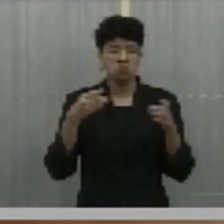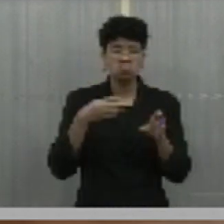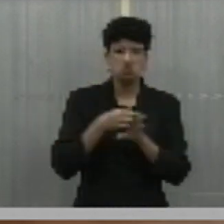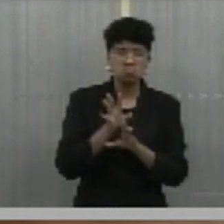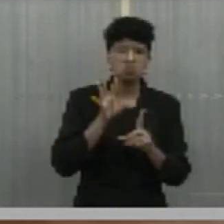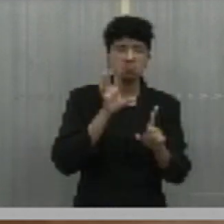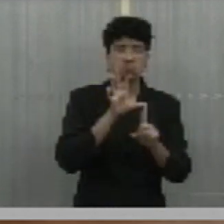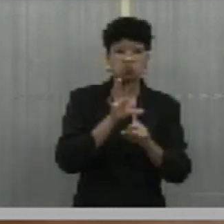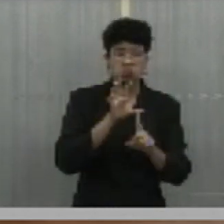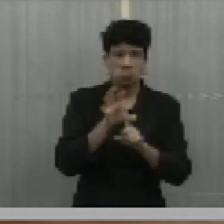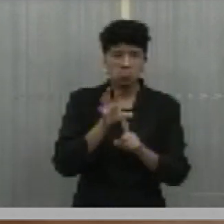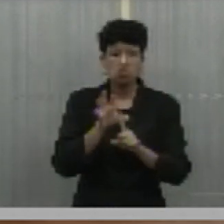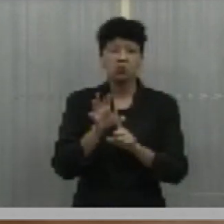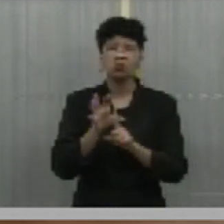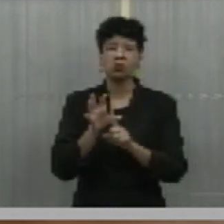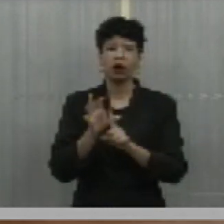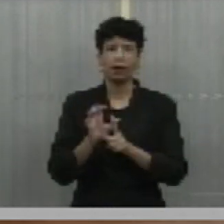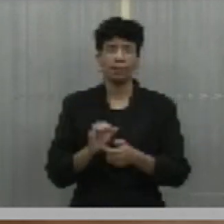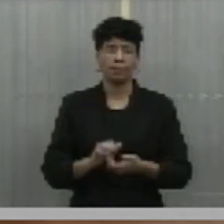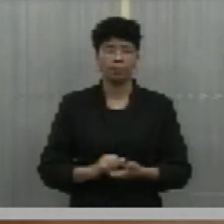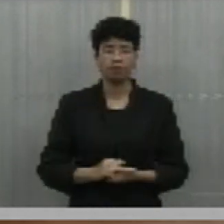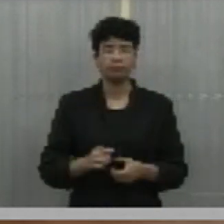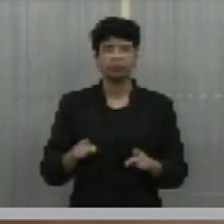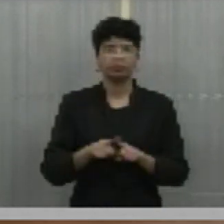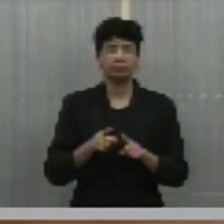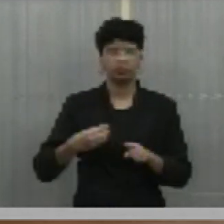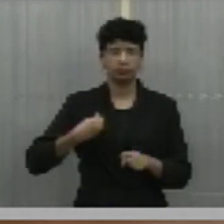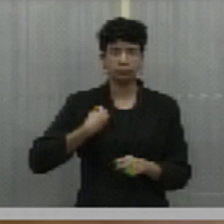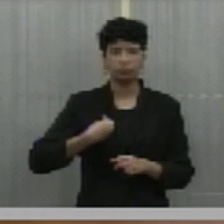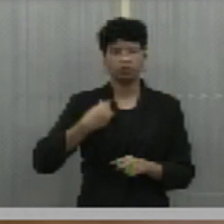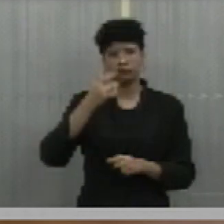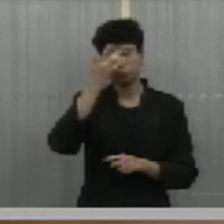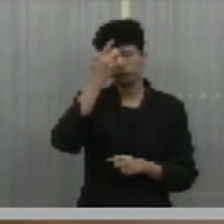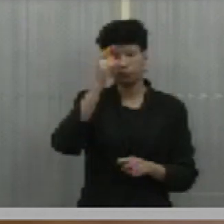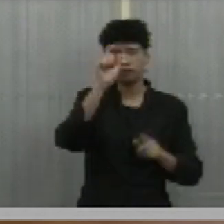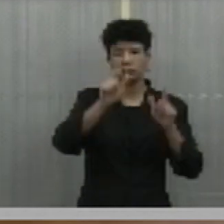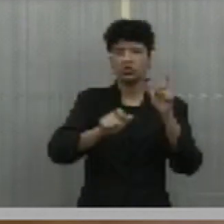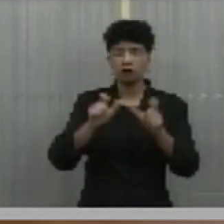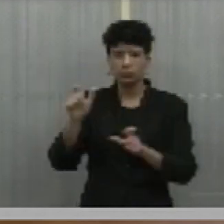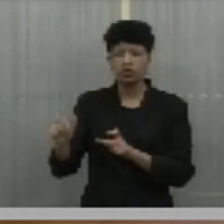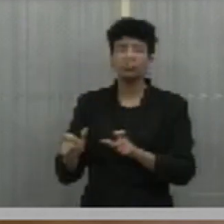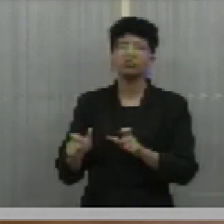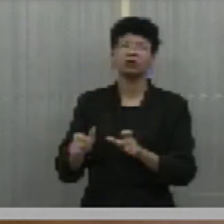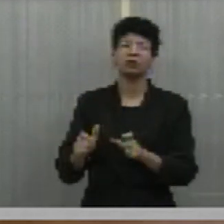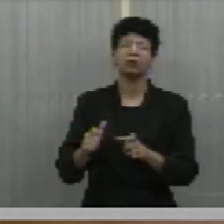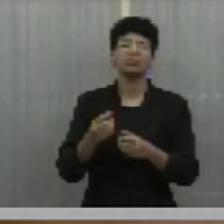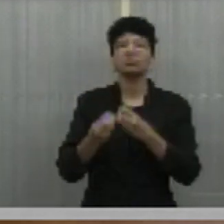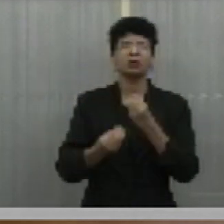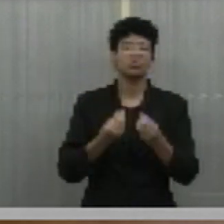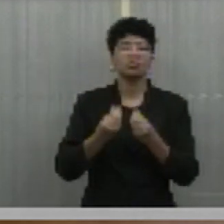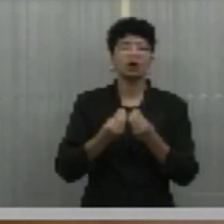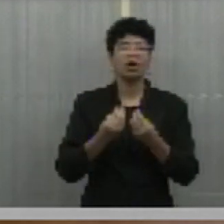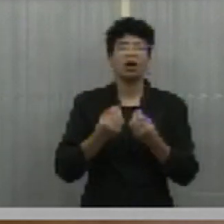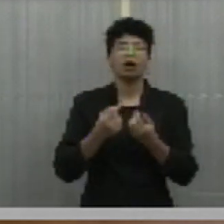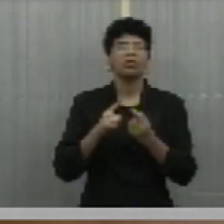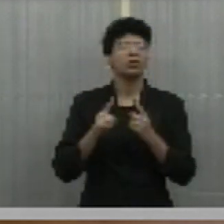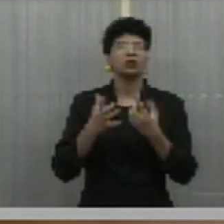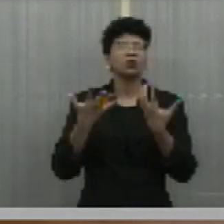sem excitar as pessoas contra